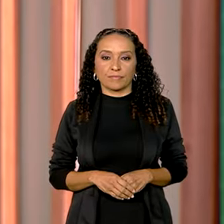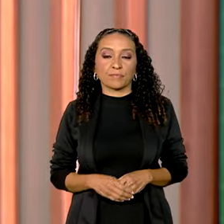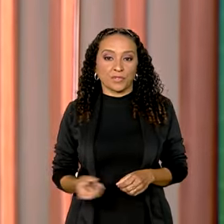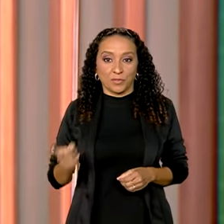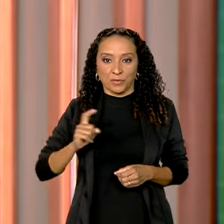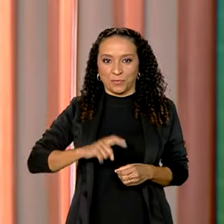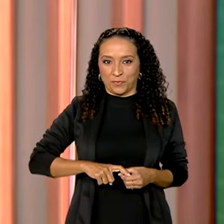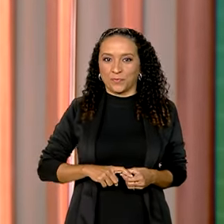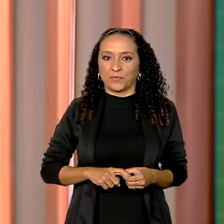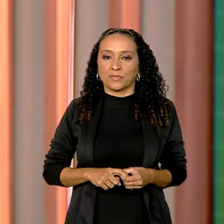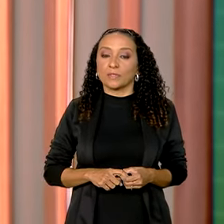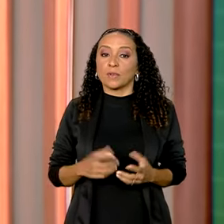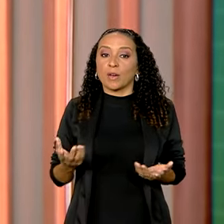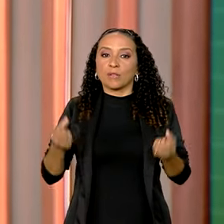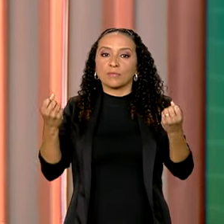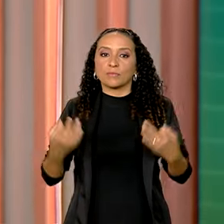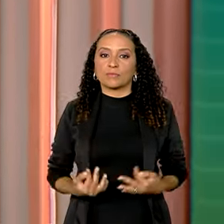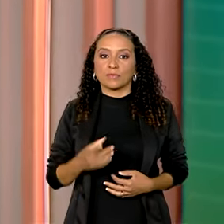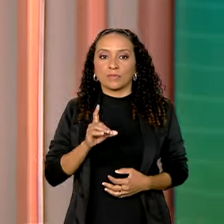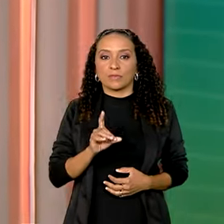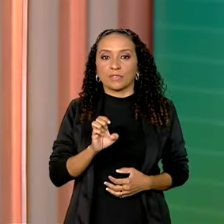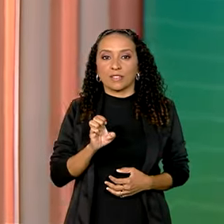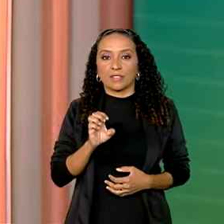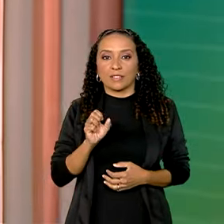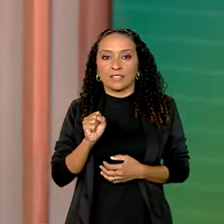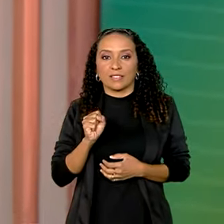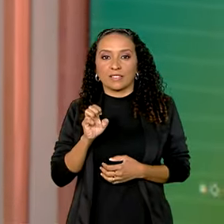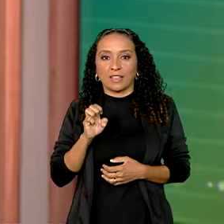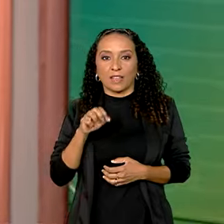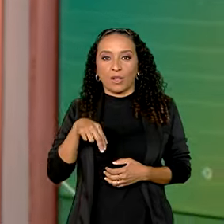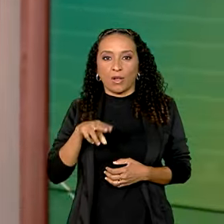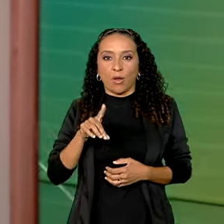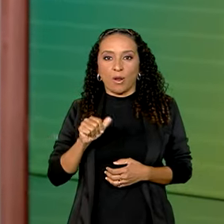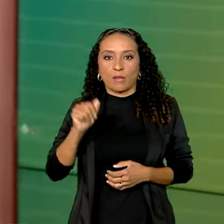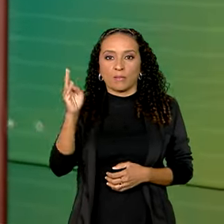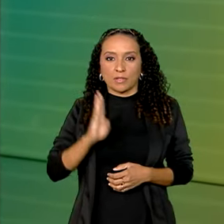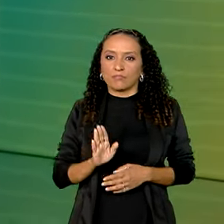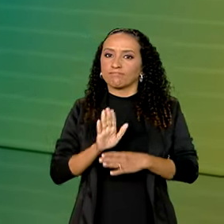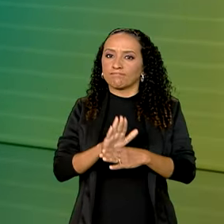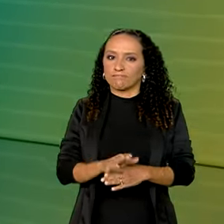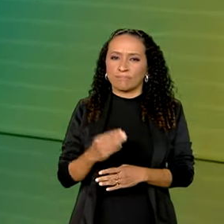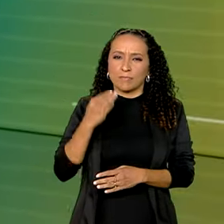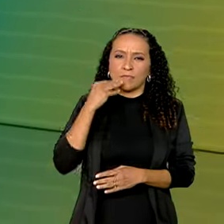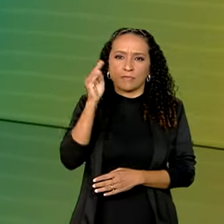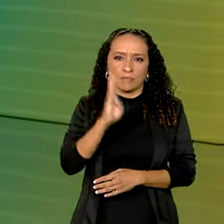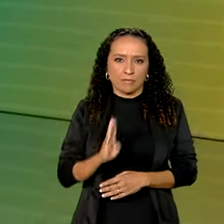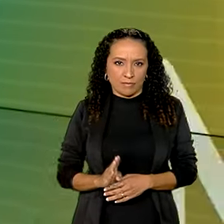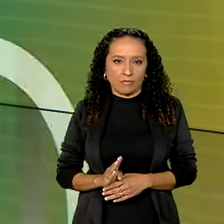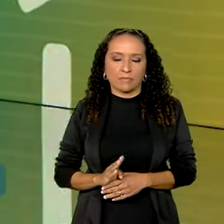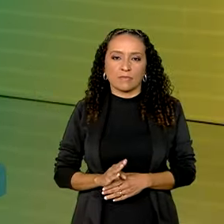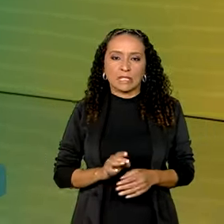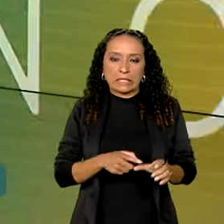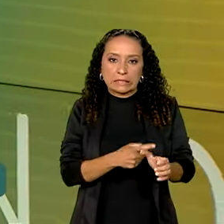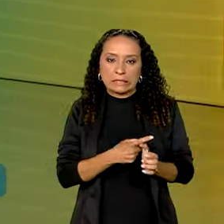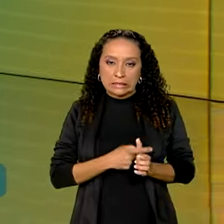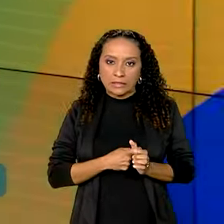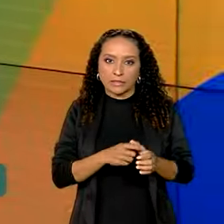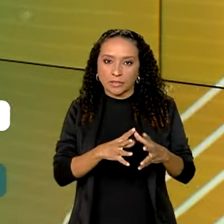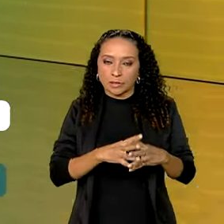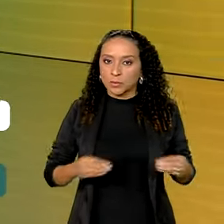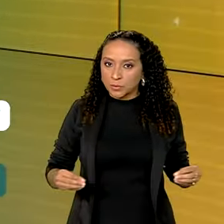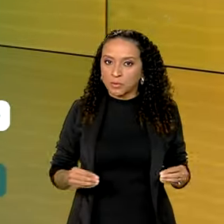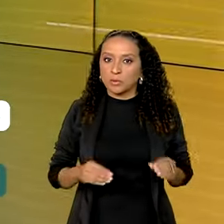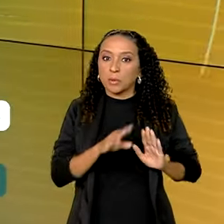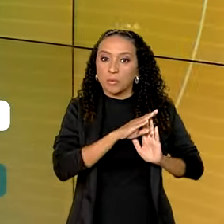Estamos de volta e vamos falar agora do Desenrola Brasil, que está ajudando milhões de brasileiros a se livrar das dívidas.